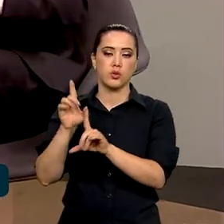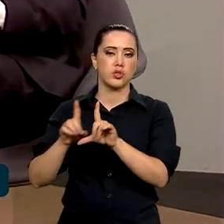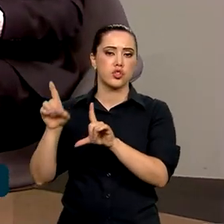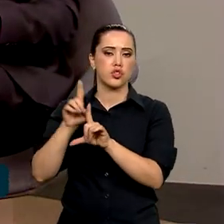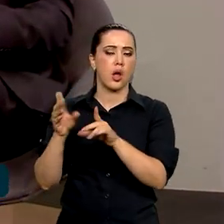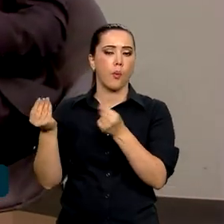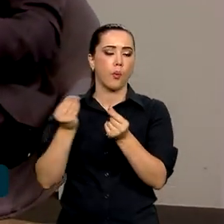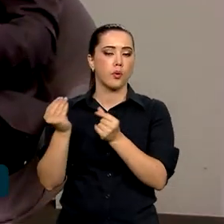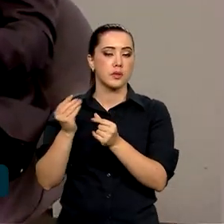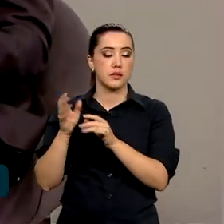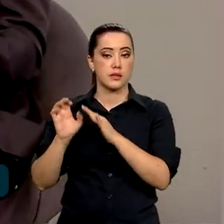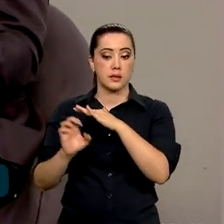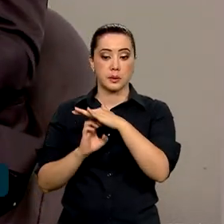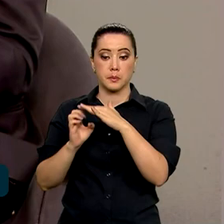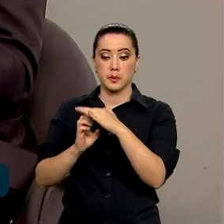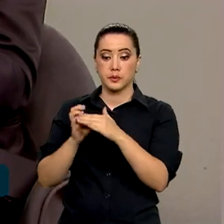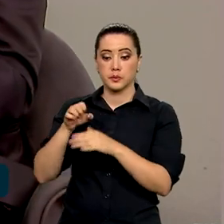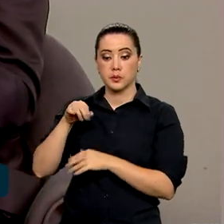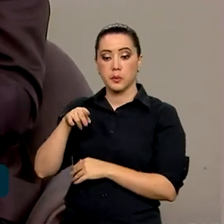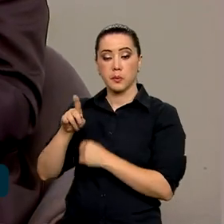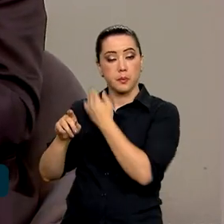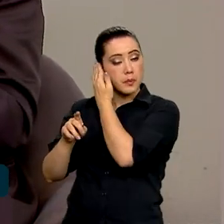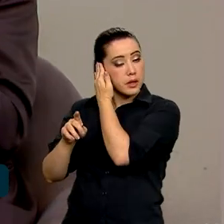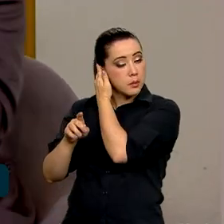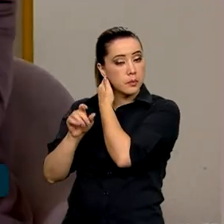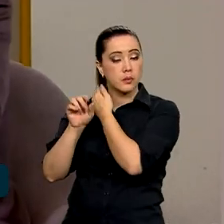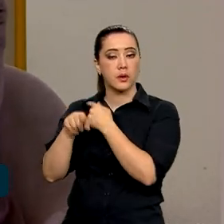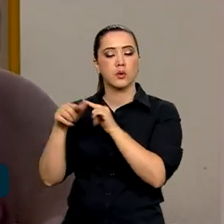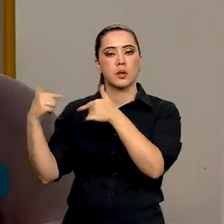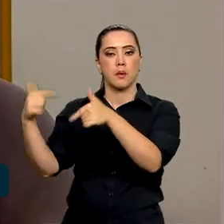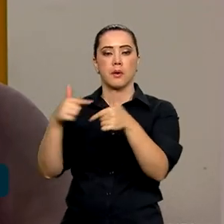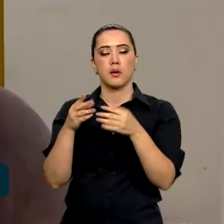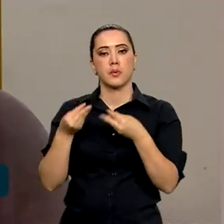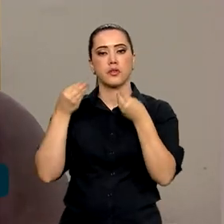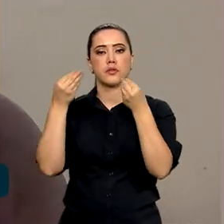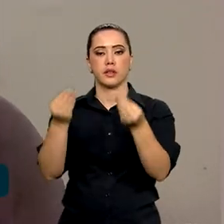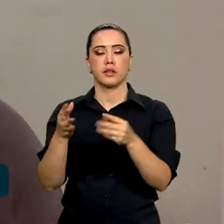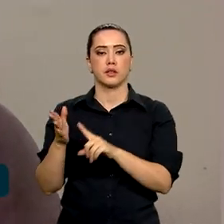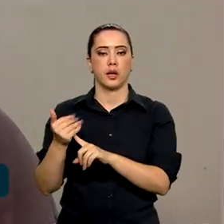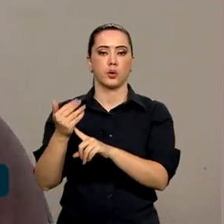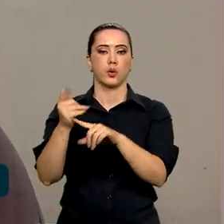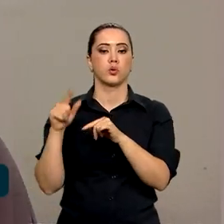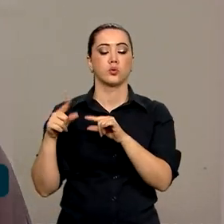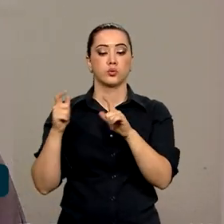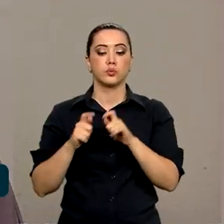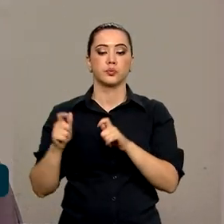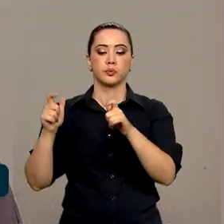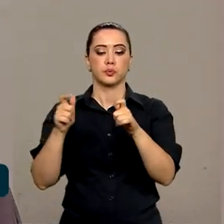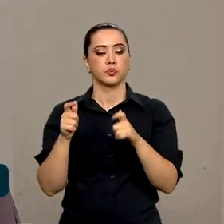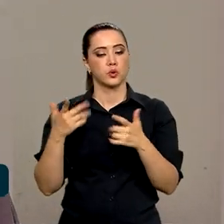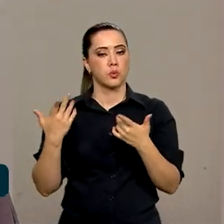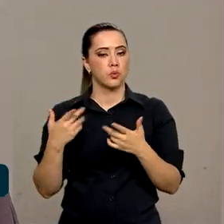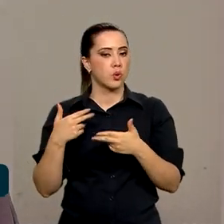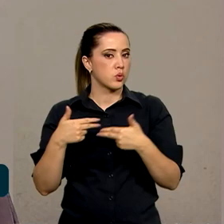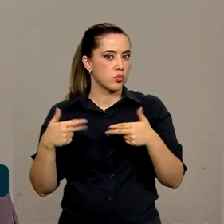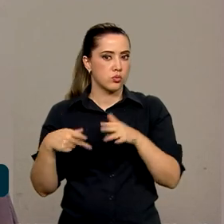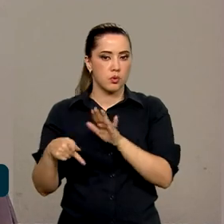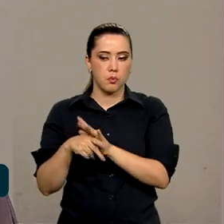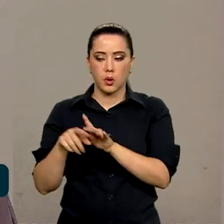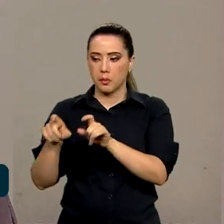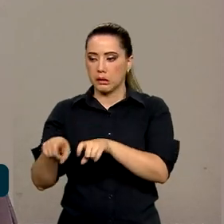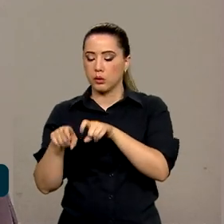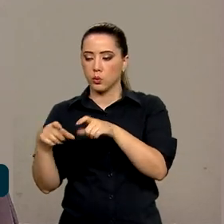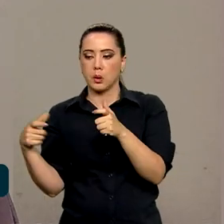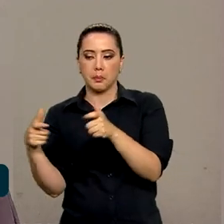Como é que está a Embrapa nisso aí? Existe um trabalho aí para levar a tecnologia digital para todo tipo de produtor, seja o